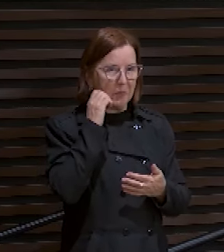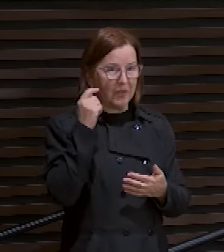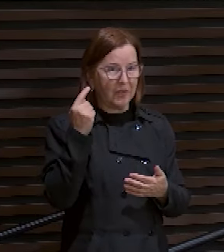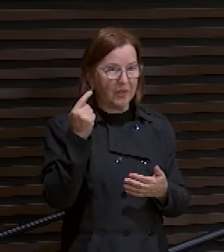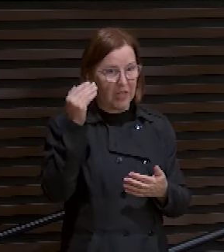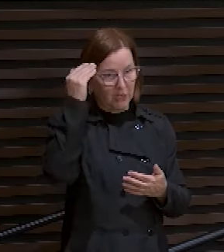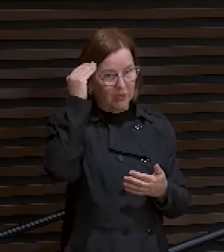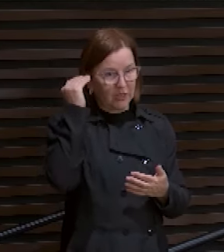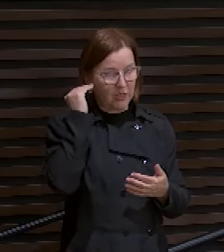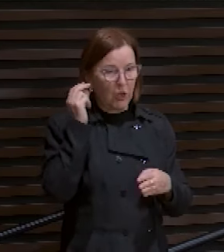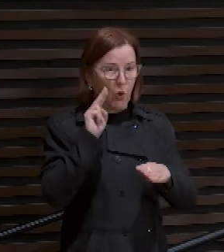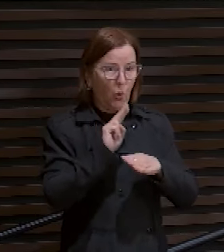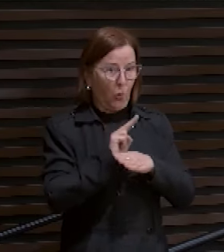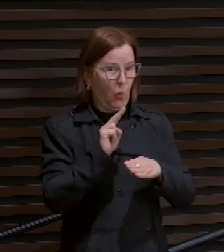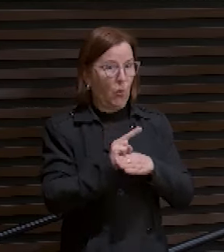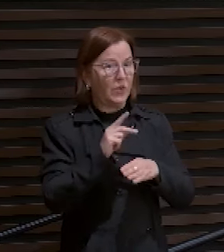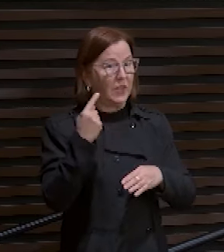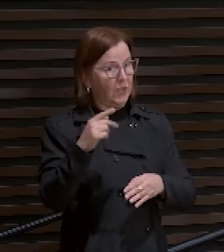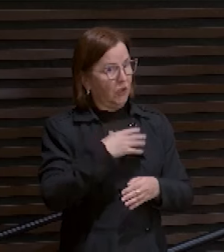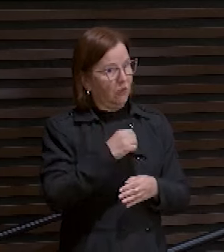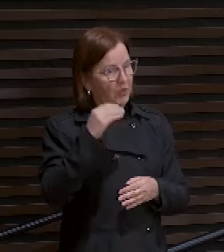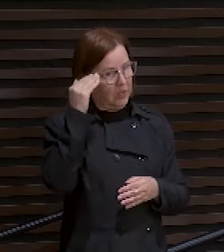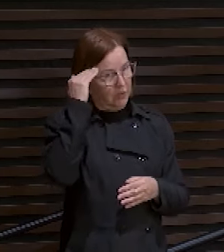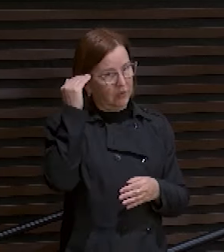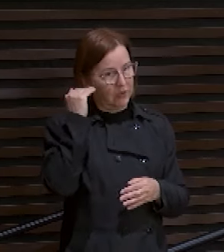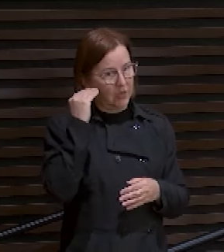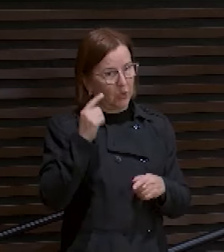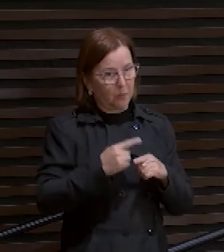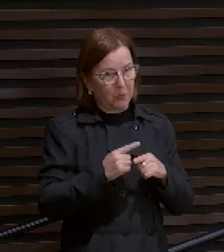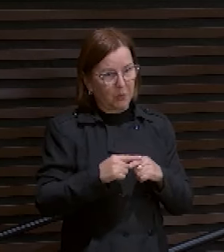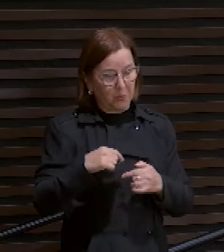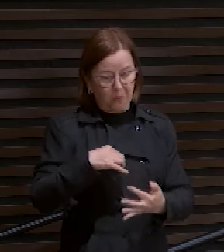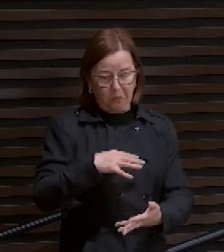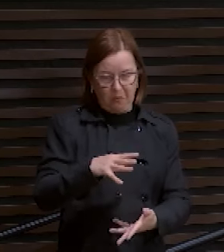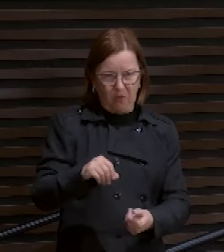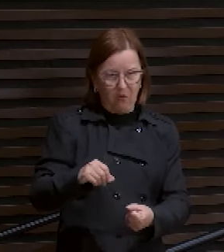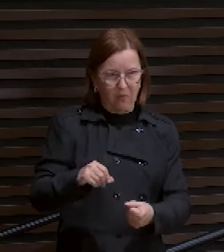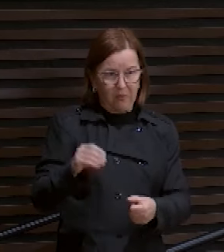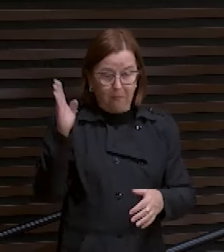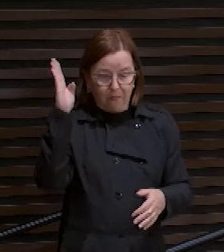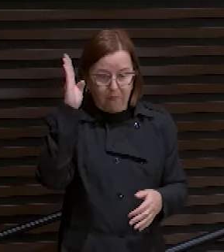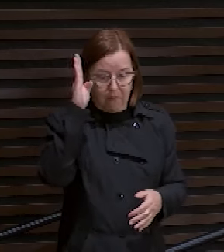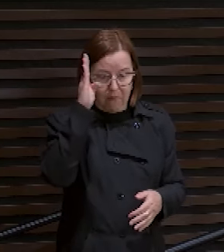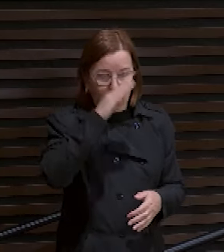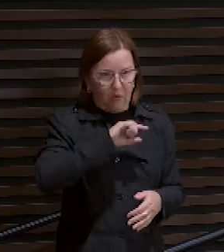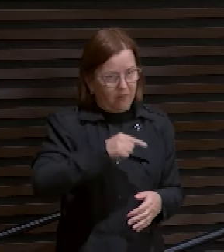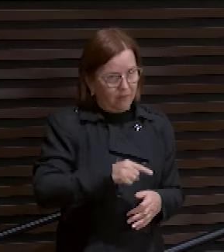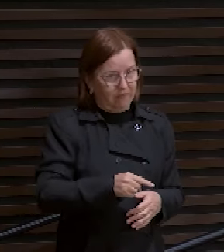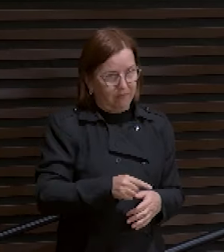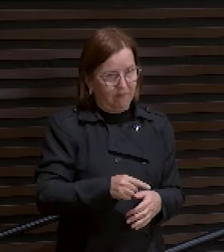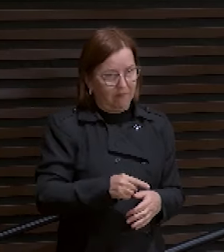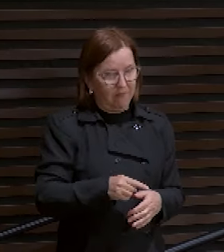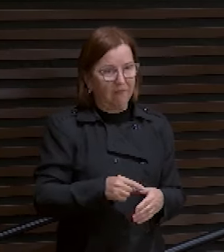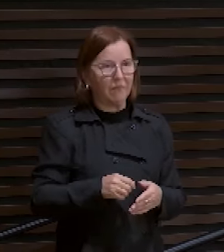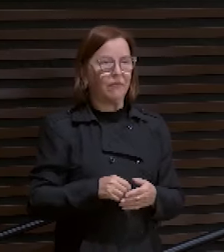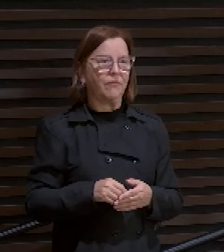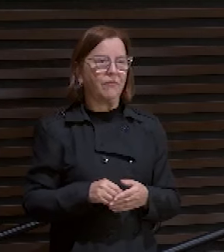Cuidem dos seus filhos adolescentes. Porque o mundo aí está aí fora, é cruel. Ele é muito cruel.